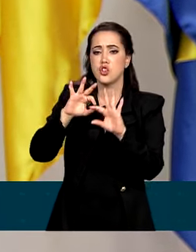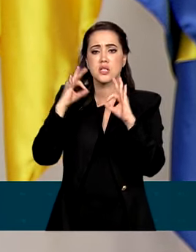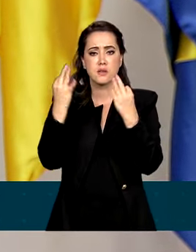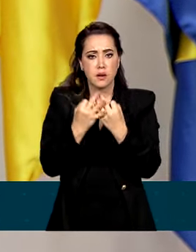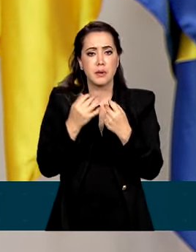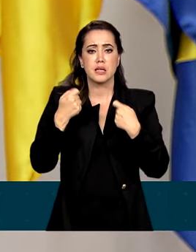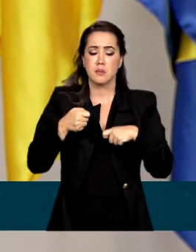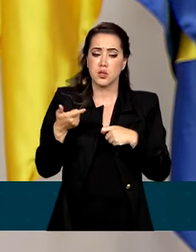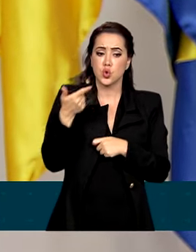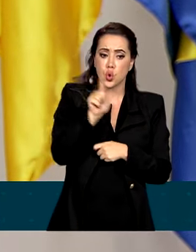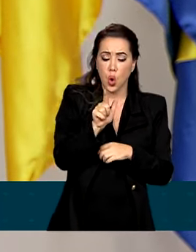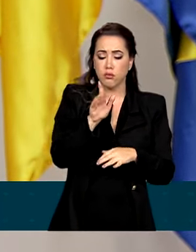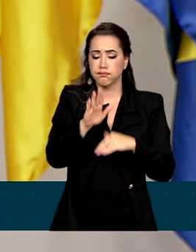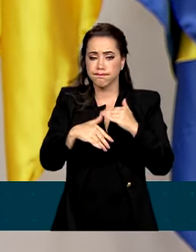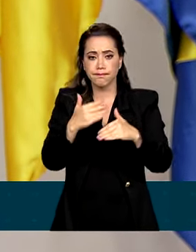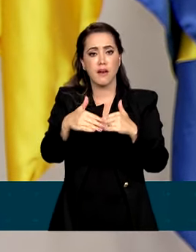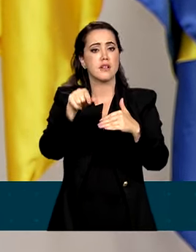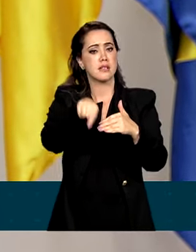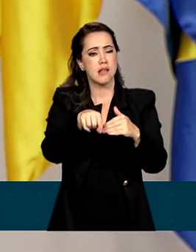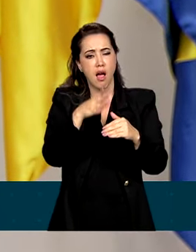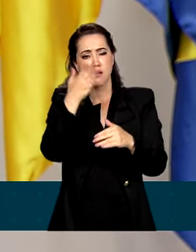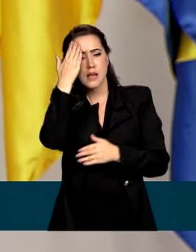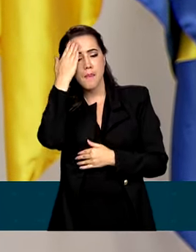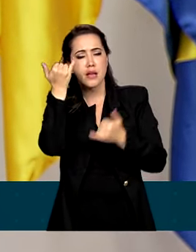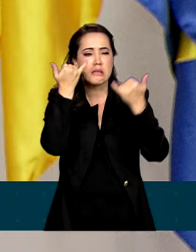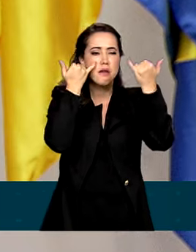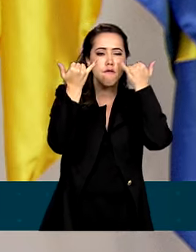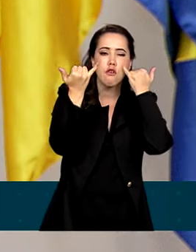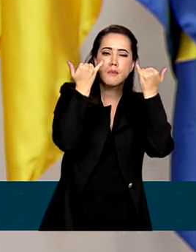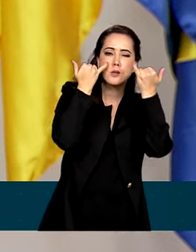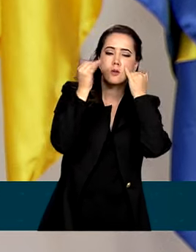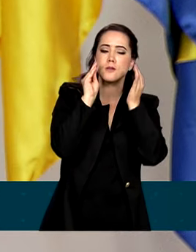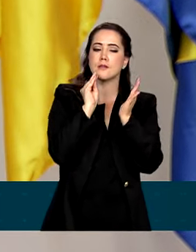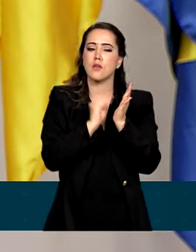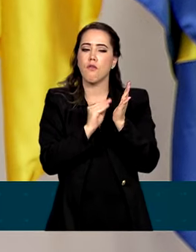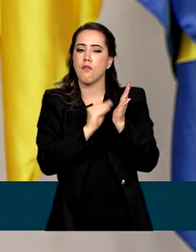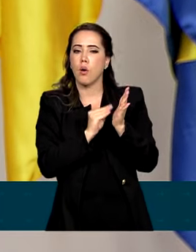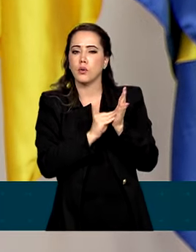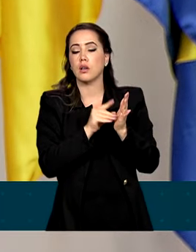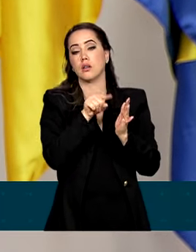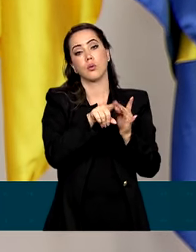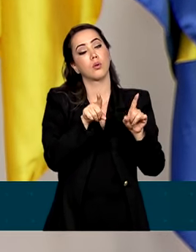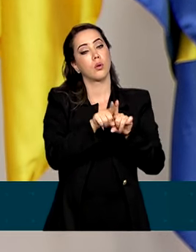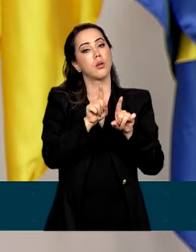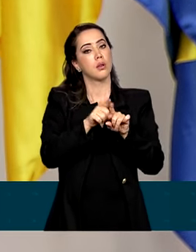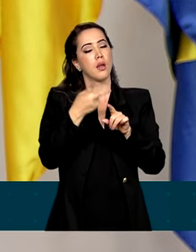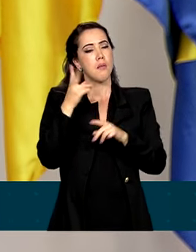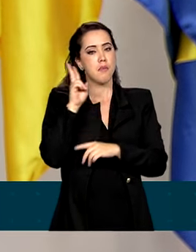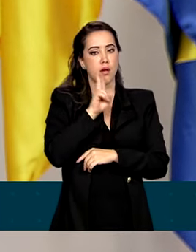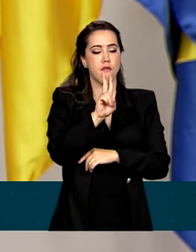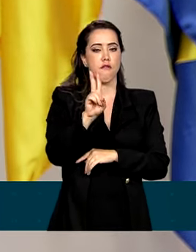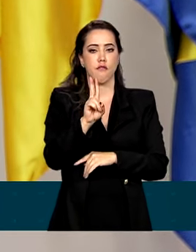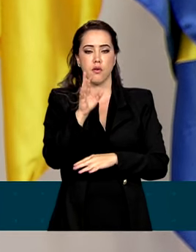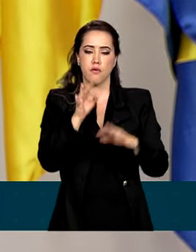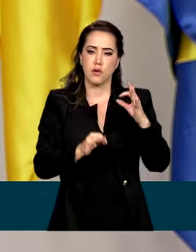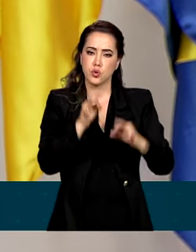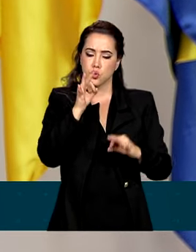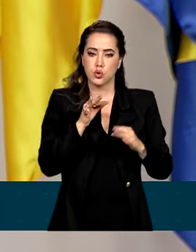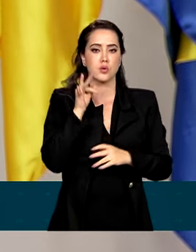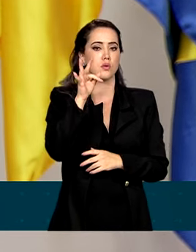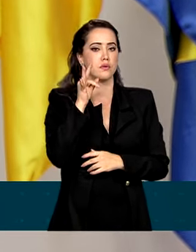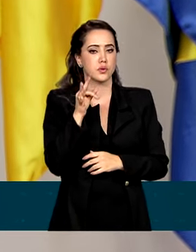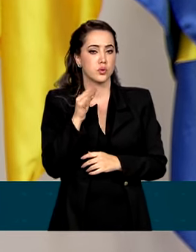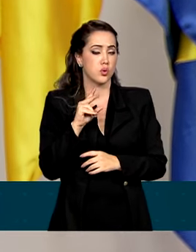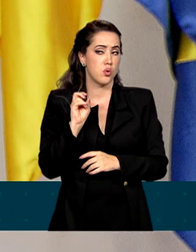avancemos, portanto, no acesso às informações que ainda nos faltam. Retomemos a perspectiva da justiça sem a qual não